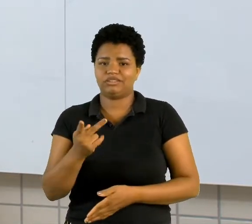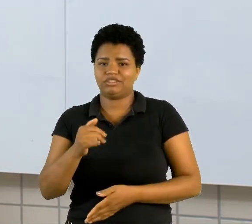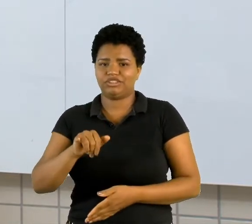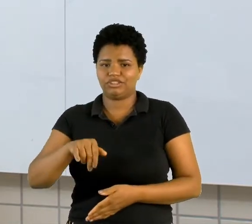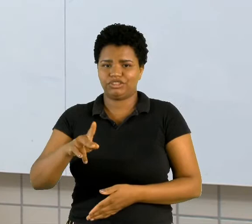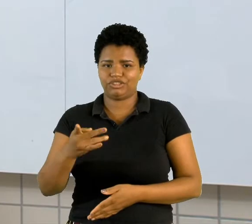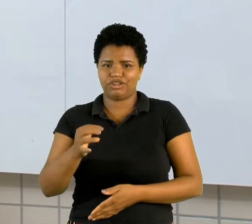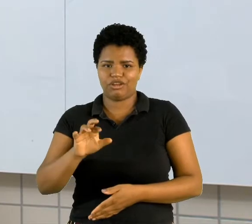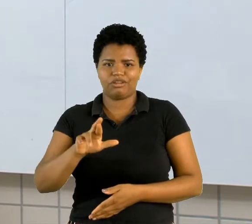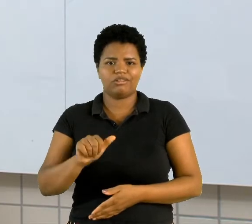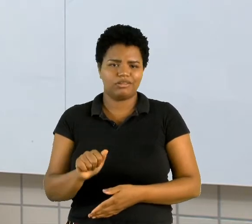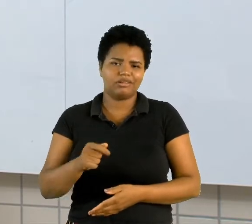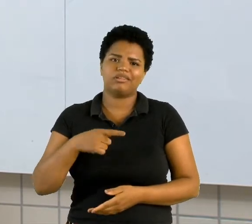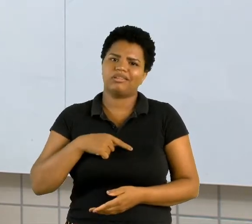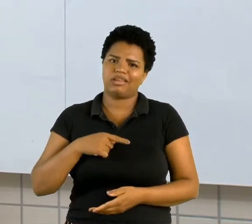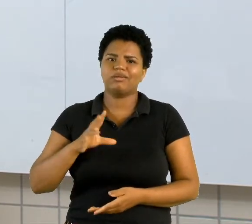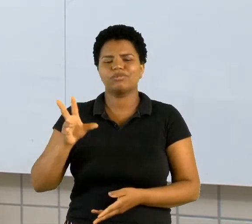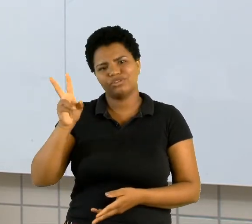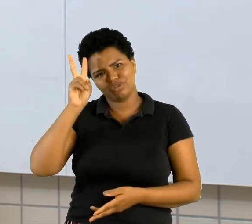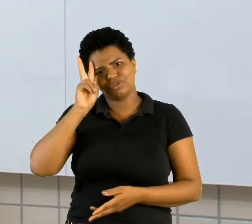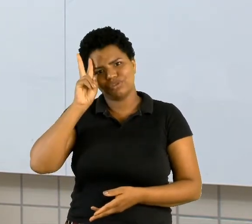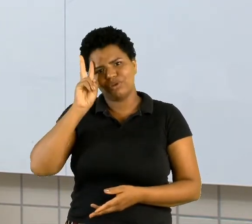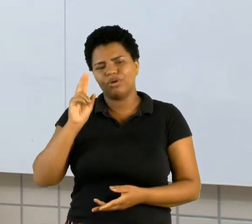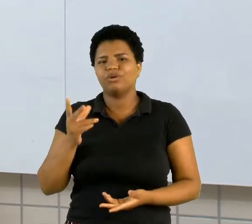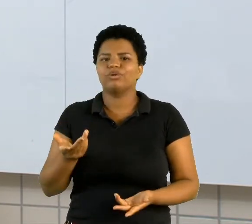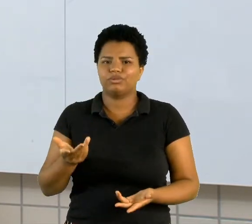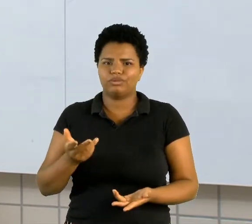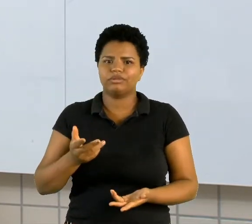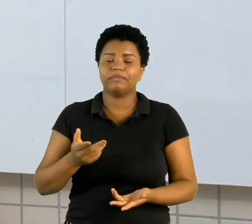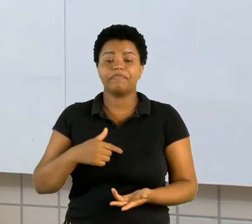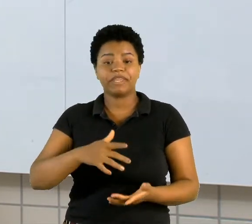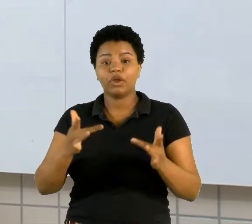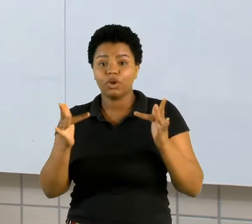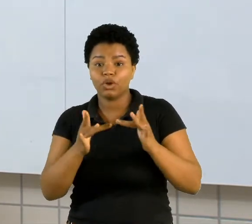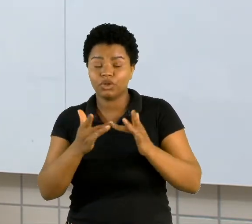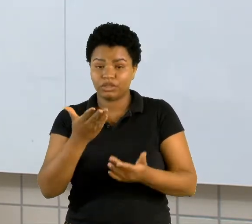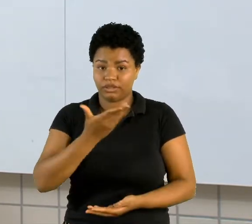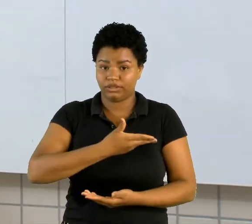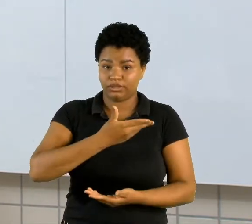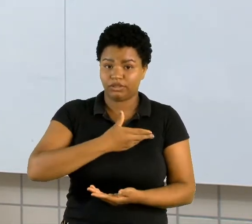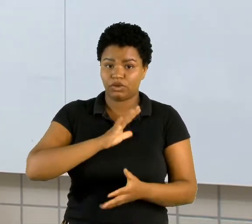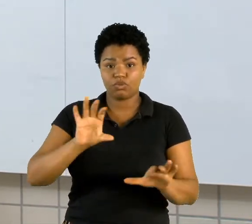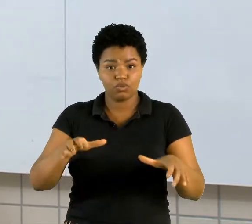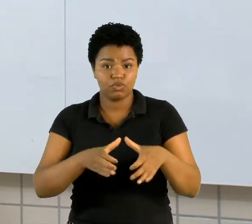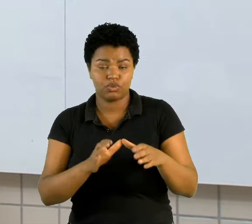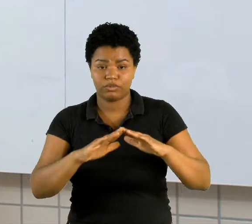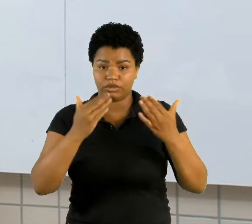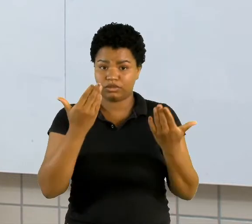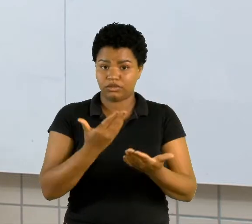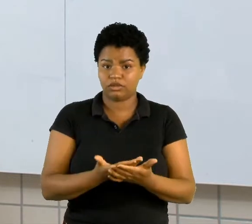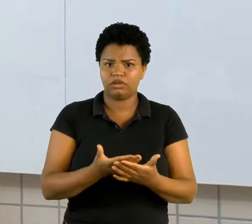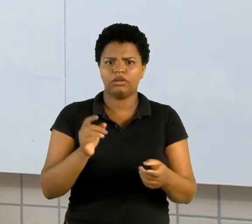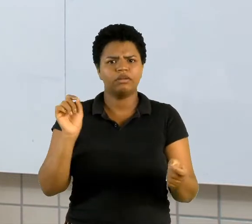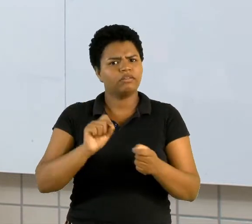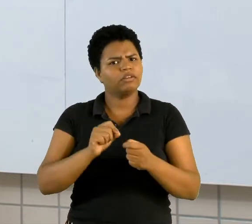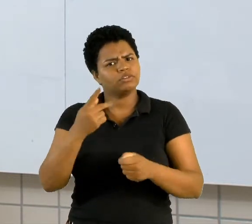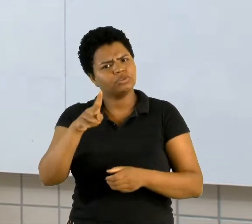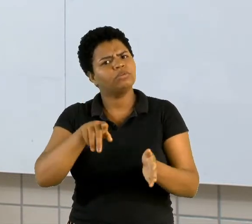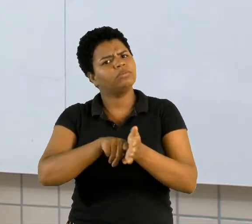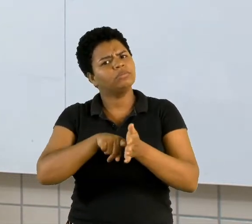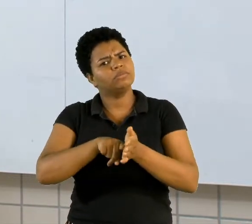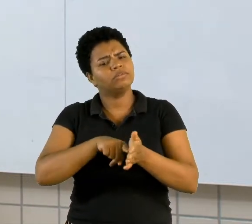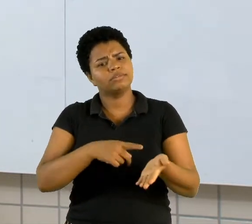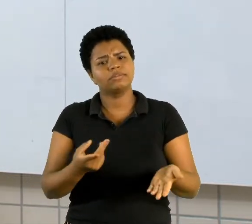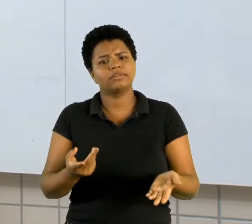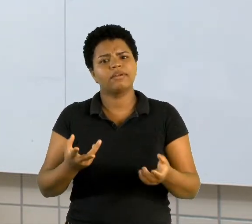podemos conversar depois, discutir. Entre em contato com o seu colega, entre em contato com a equipe da sua escola e faça suas pesquisas,